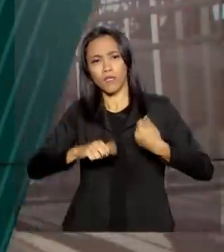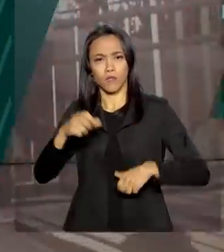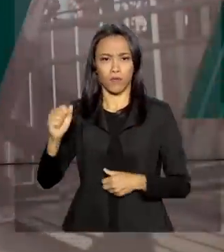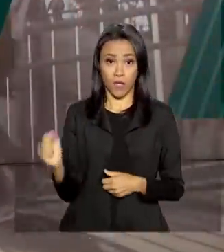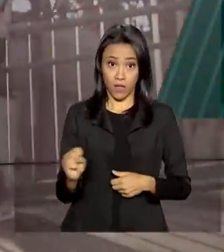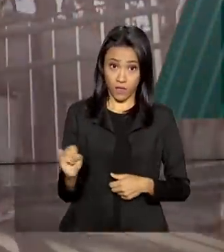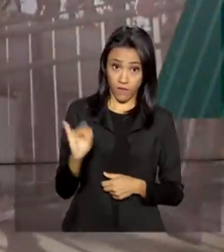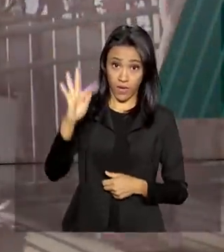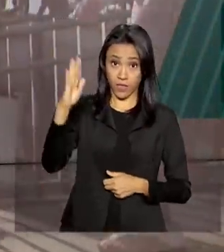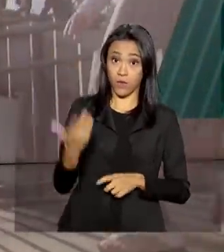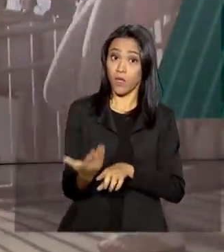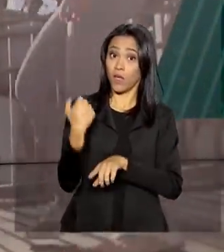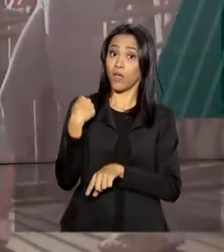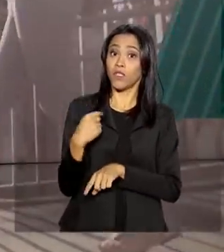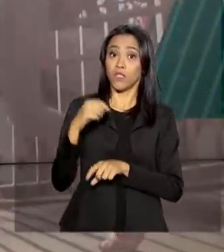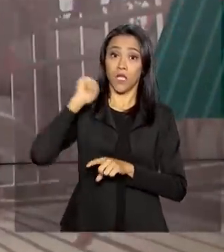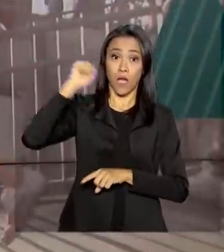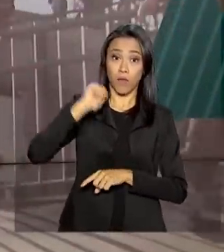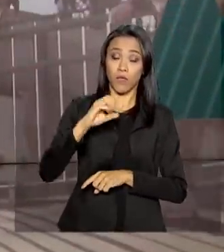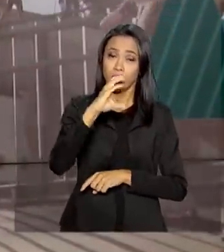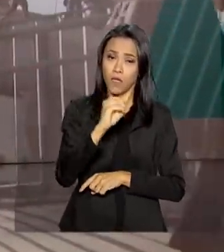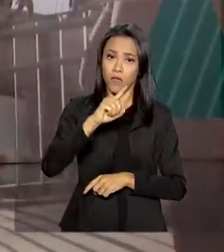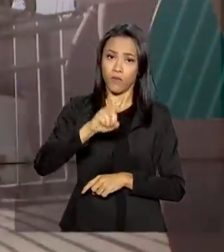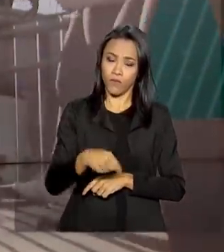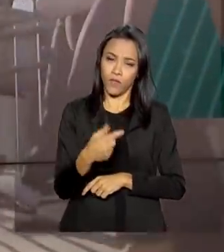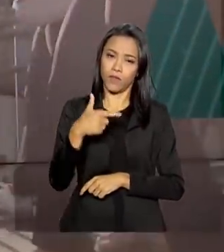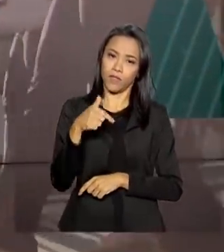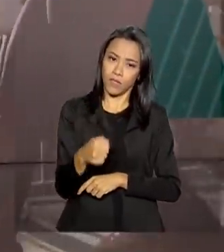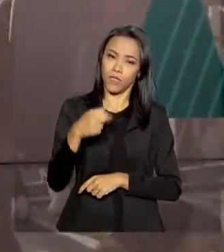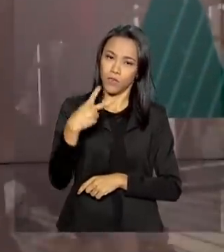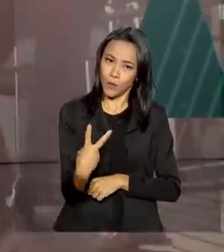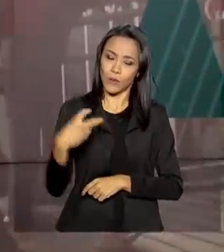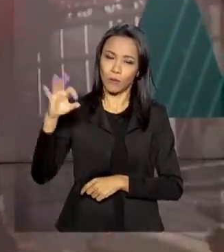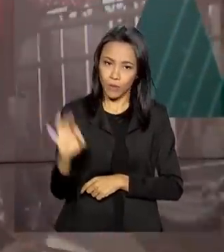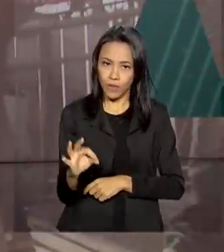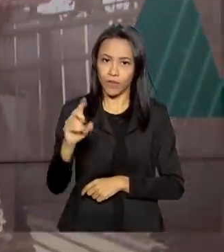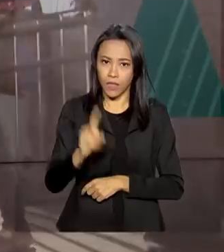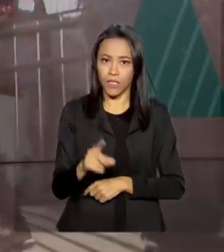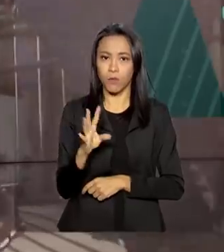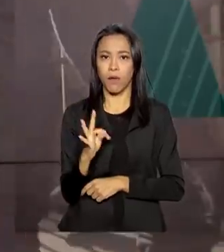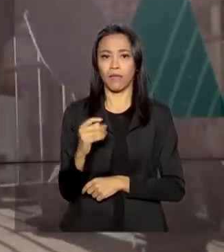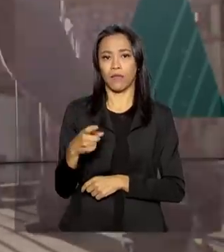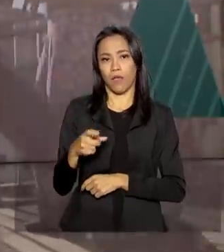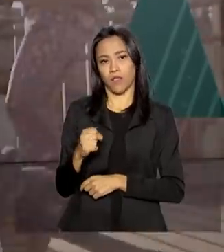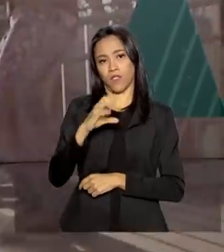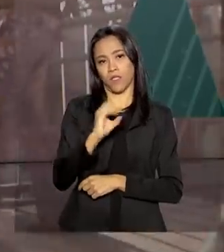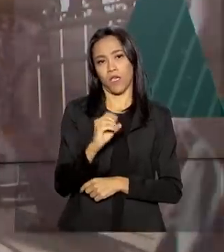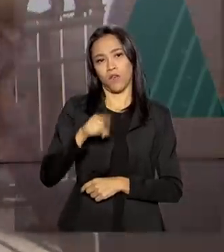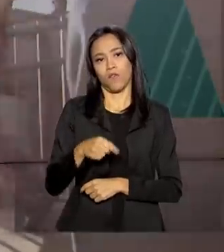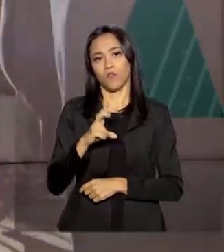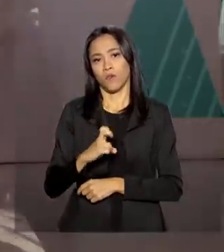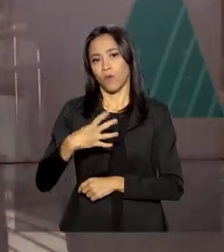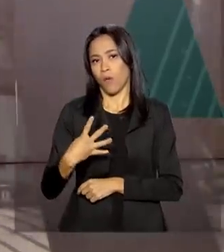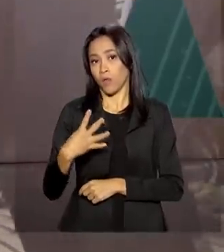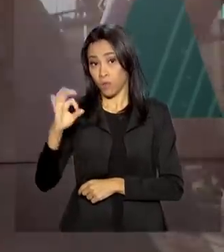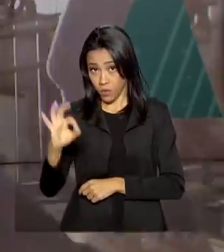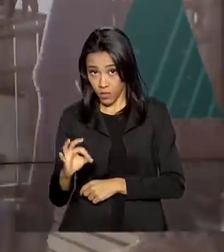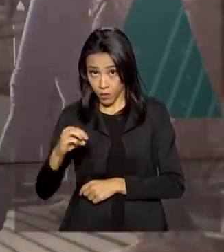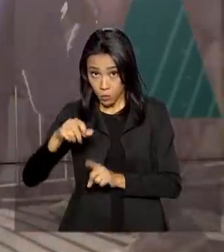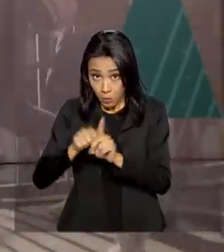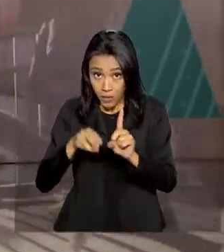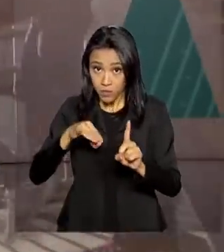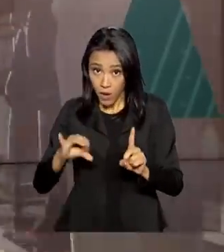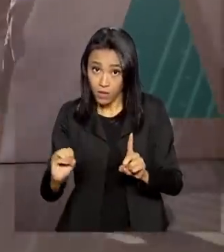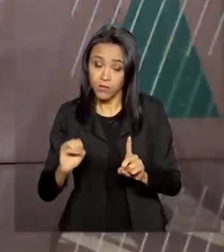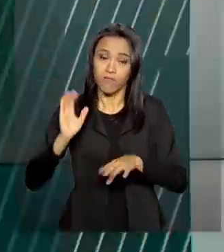,72%, mostrando aceleração em relação à taxa de 0,54% de março. E, segundo o